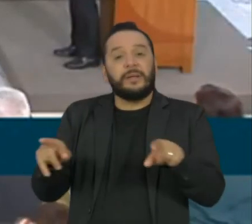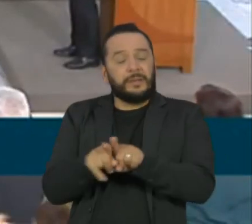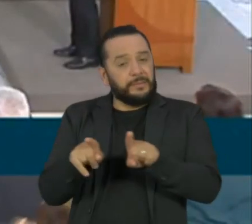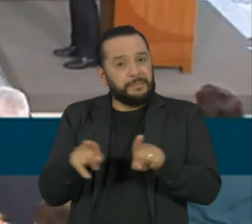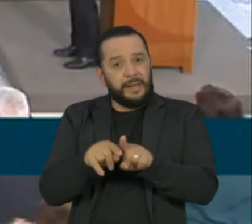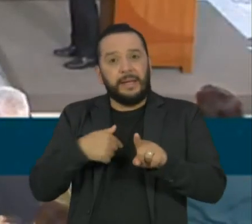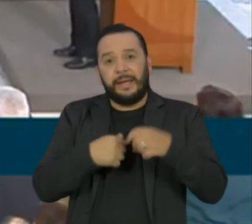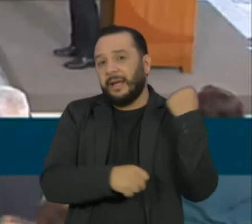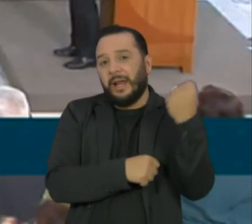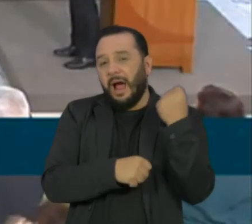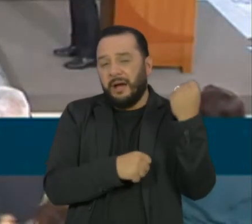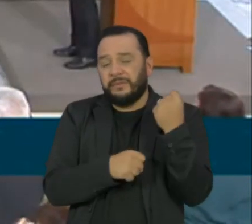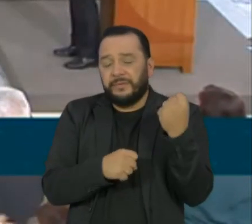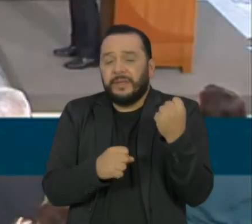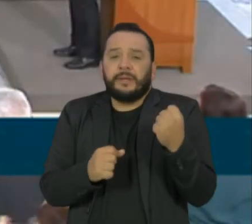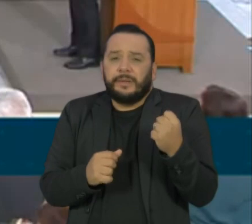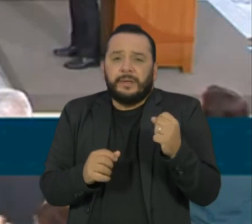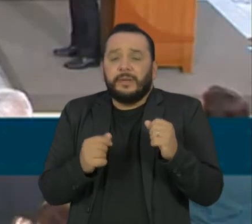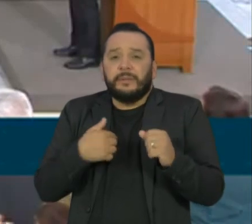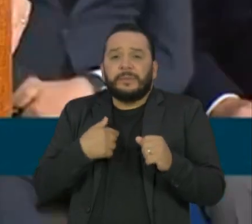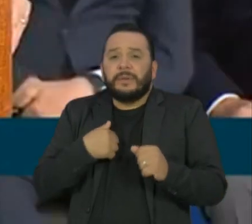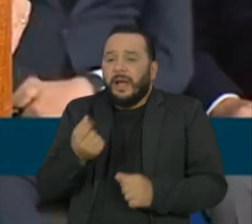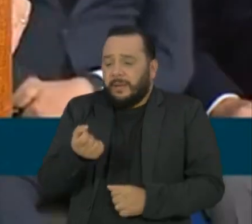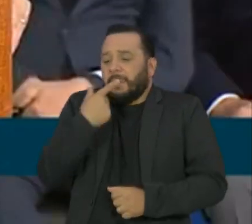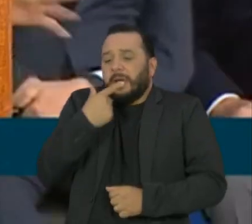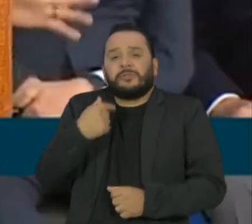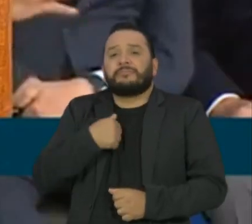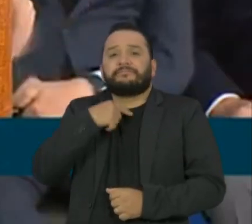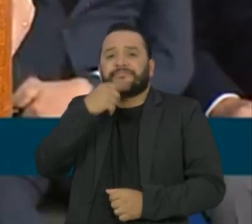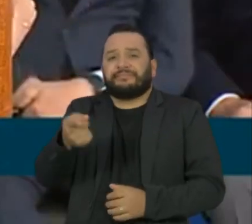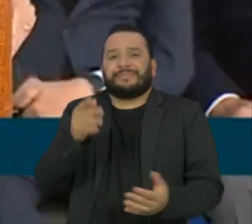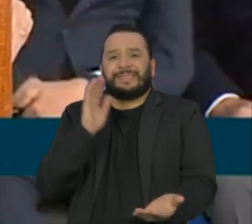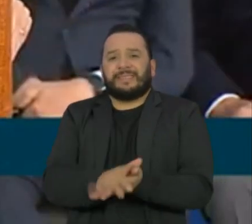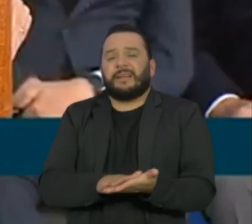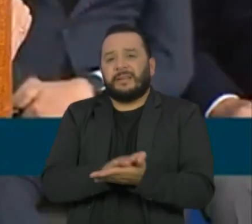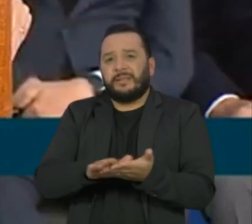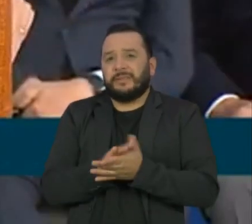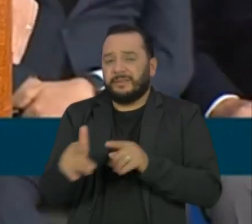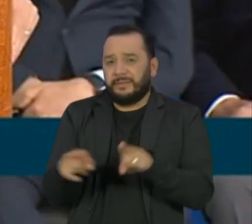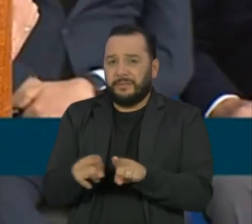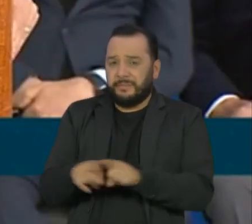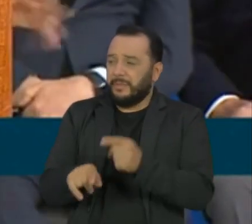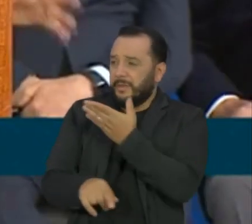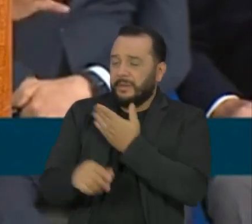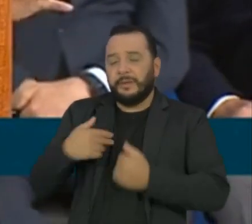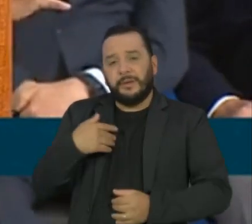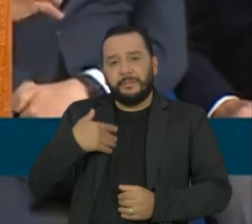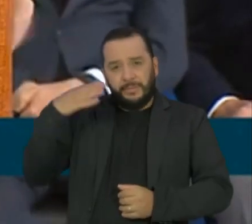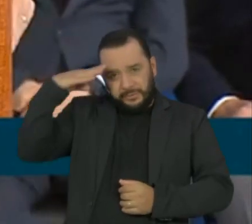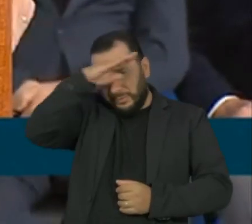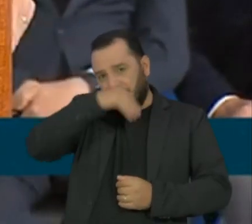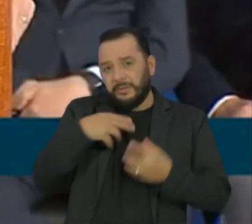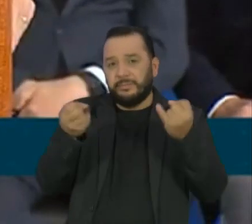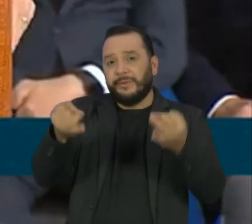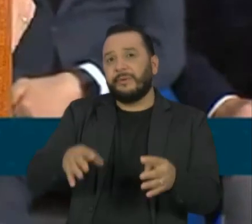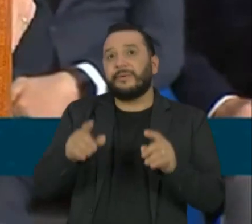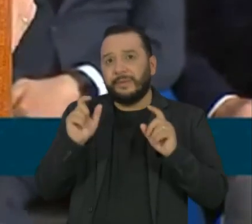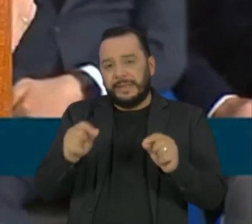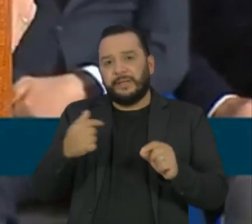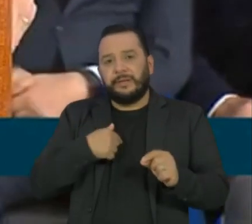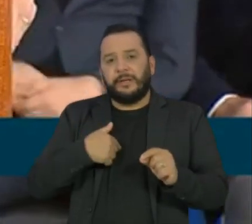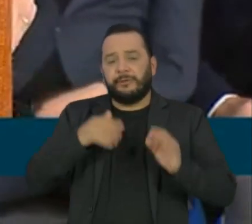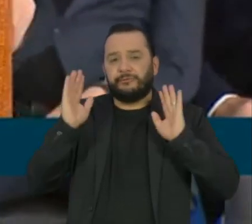independentemente do uso da hidroxicloroquina. Em outro trecho da fala, Bolsonaro se referiu ao fato de ter sido